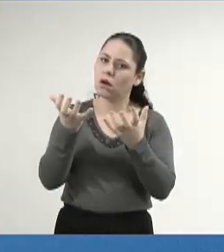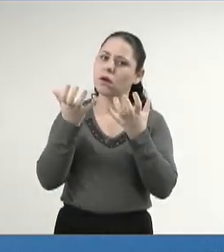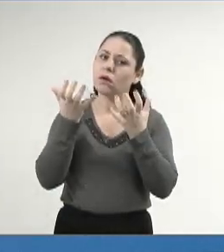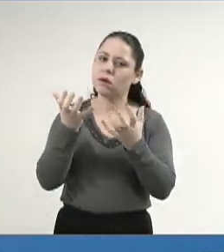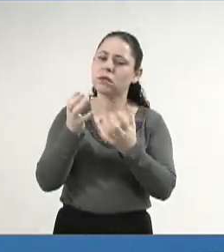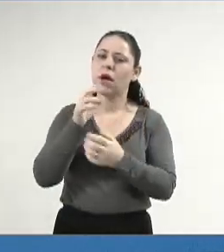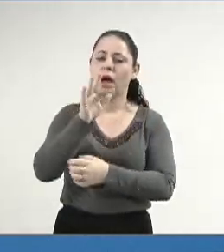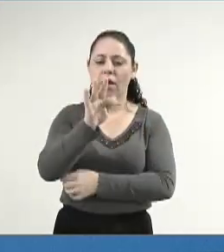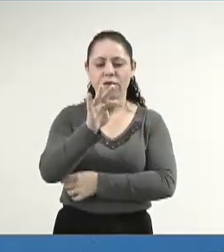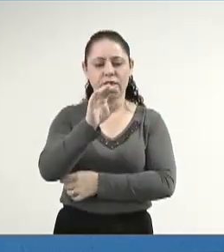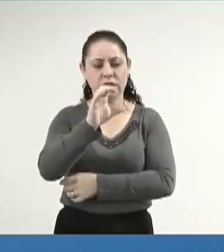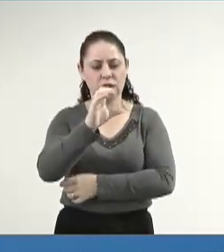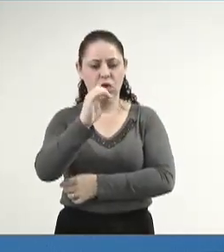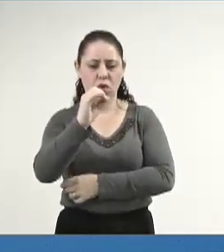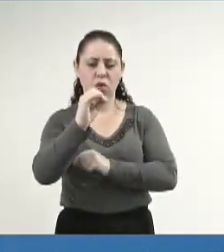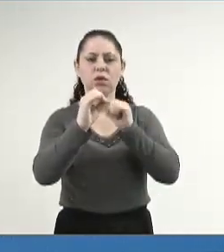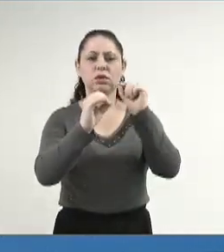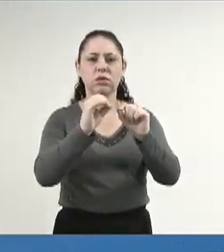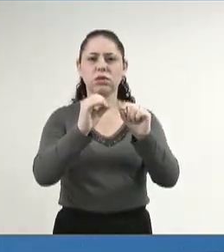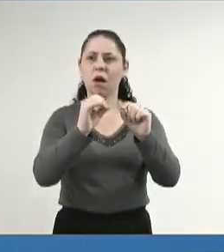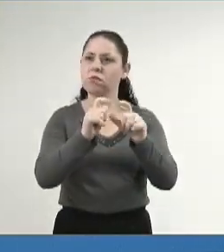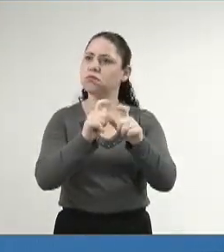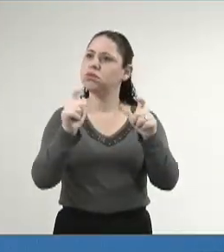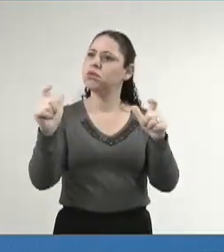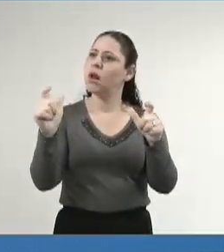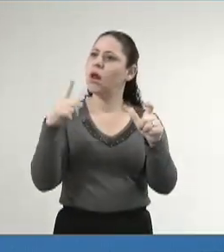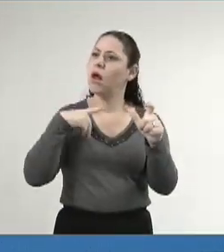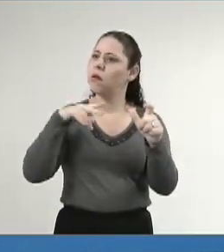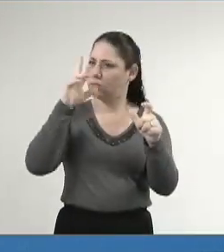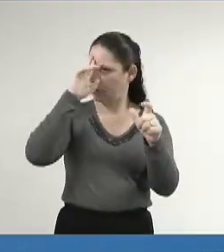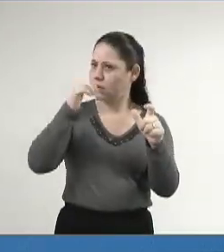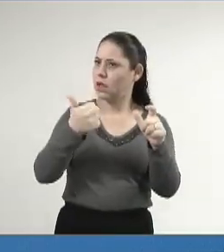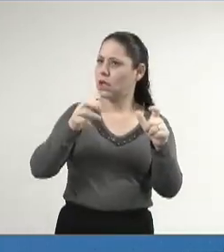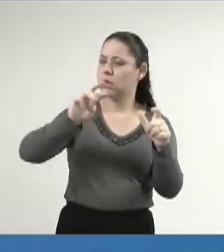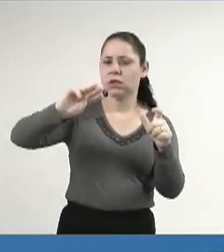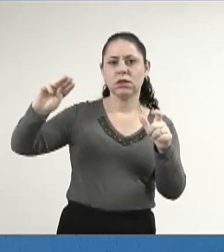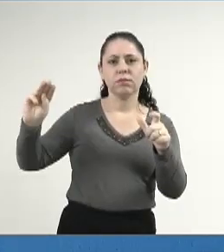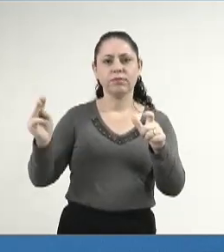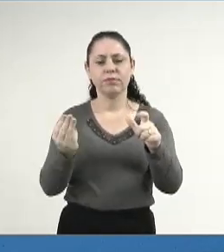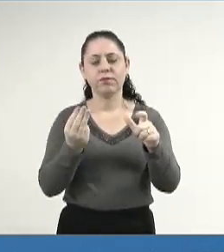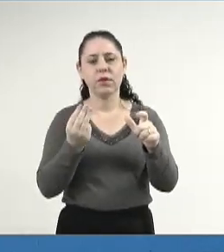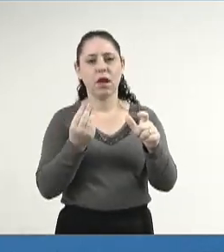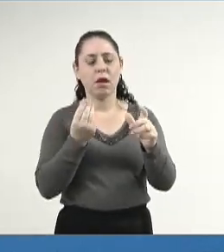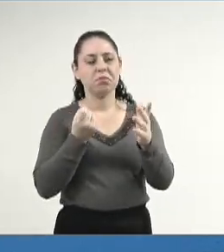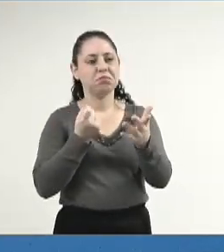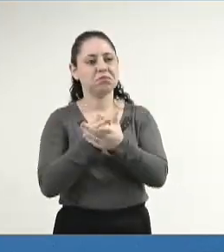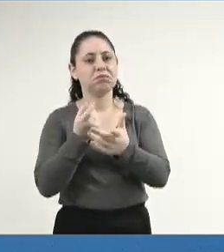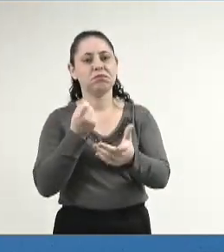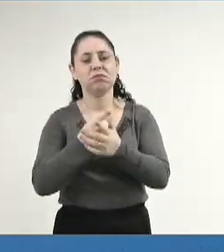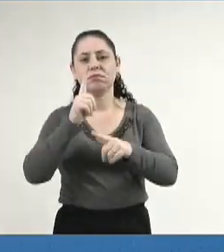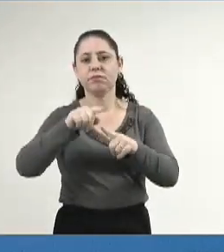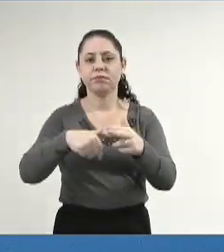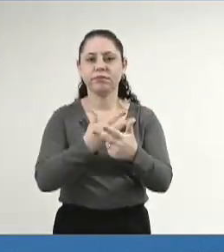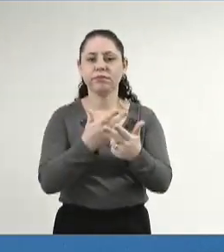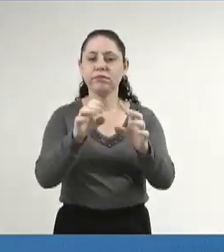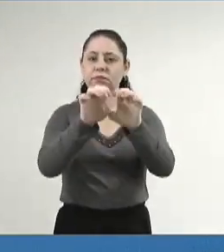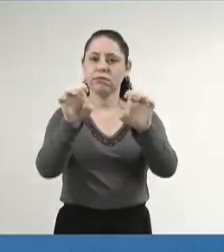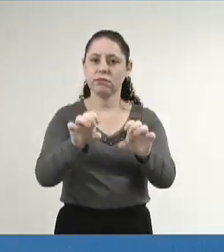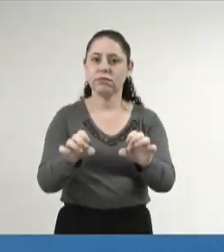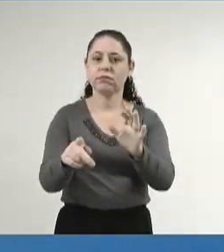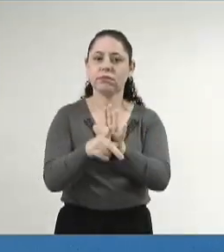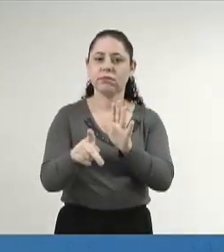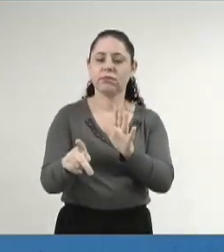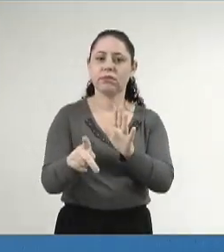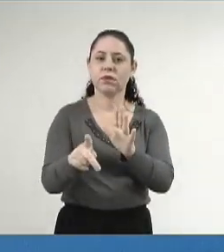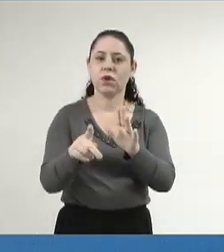FCO, que normalmente vai só para os grandes, 15 milhões para financiar toda a reestruturação dos